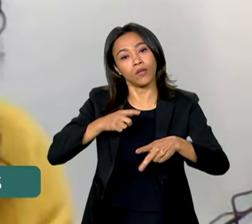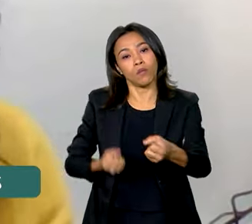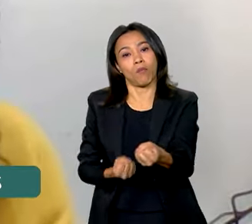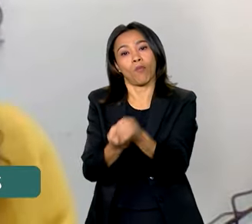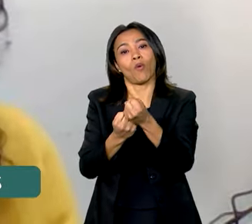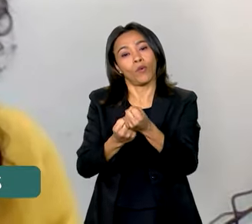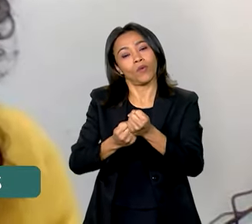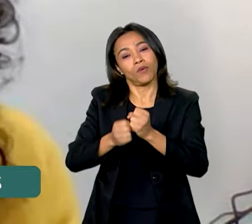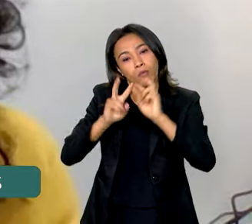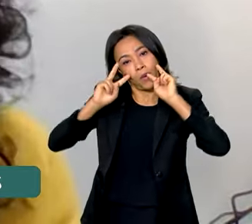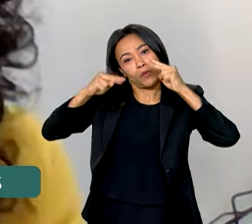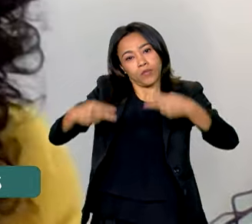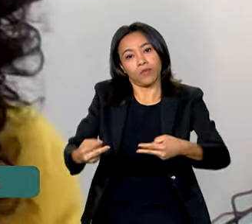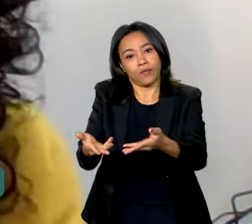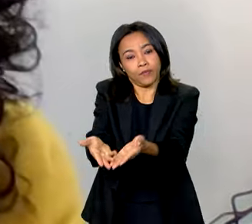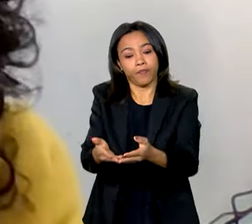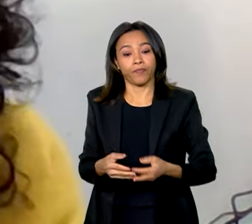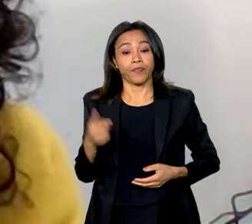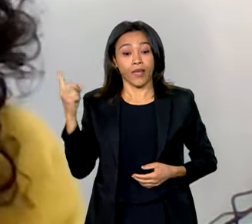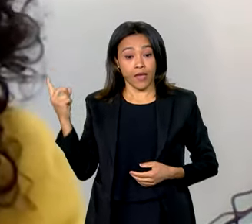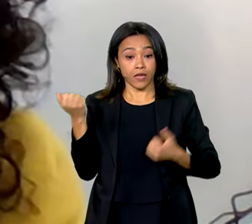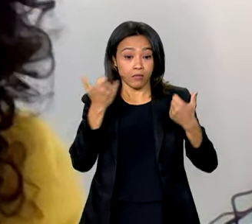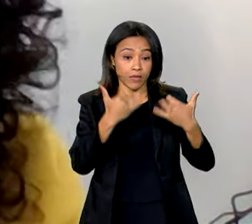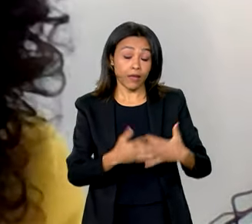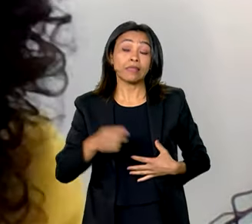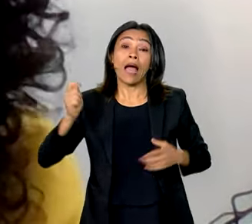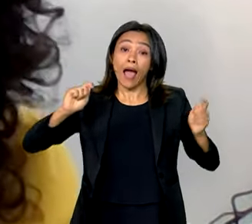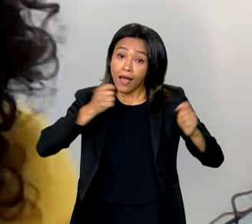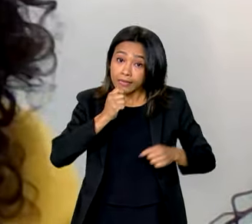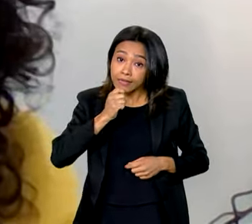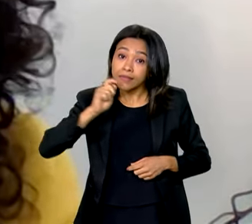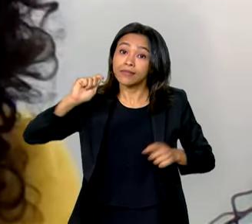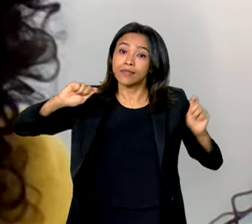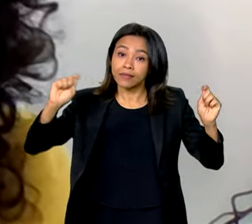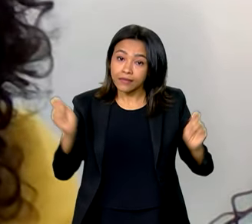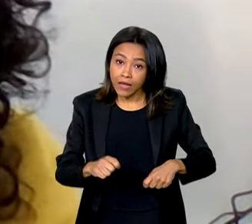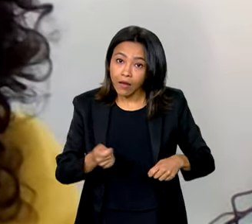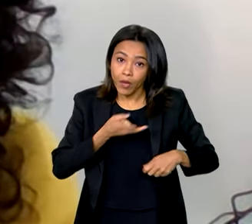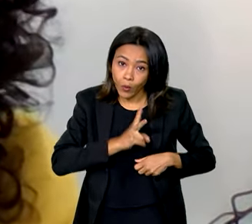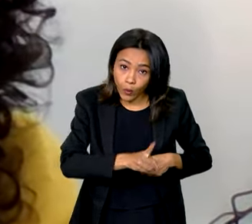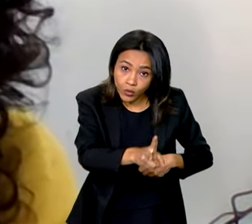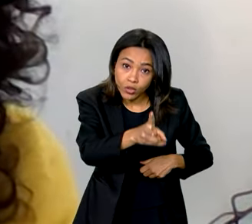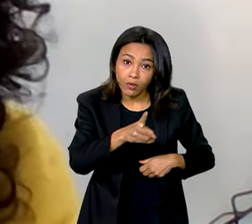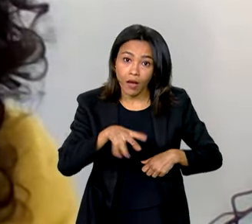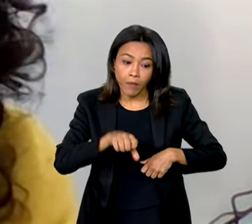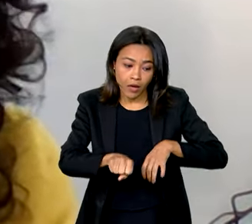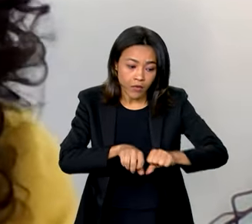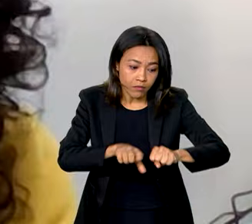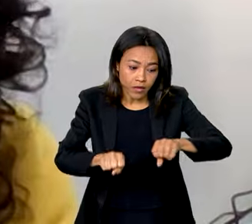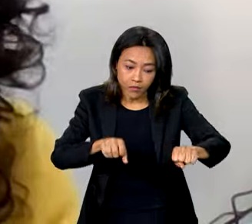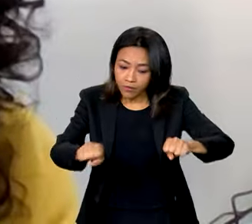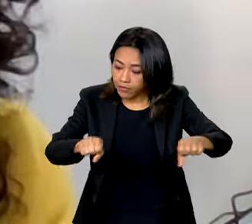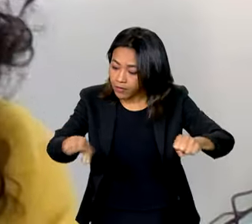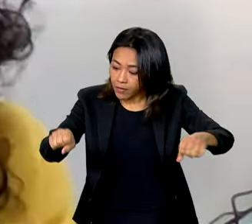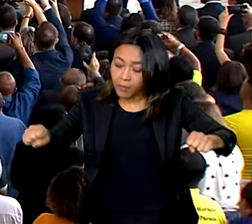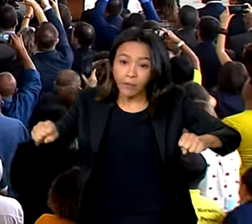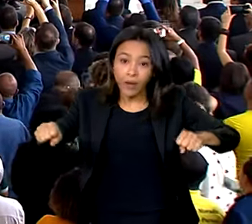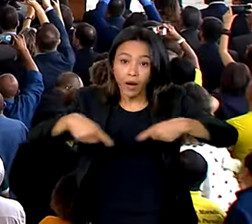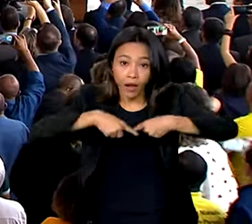gente acredita que é possível avançar mais, por exemplo, na titulação de territórios que incidem sobre terras públicas.